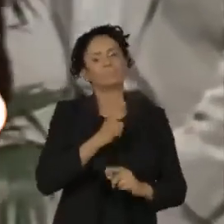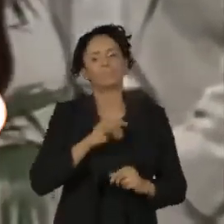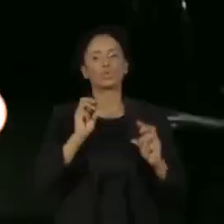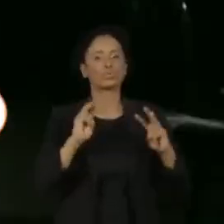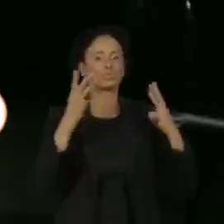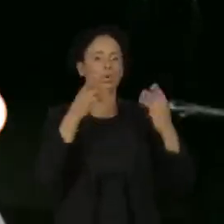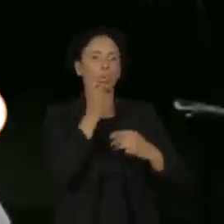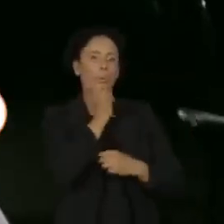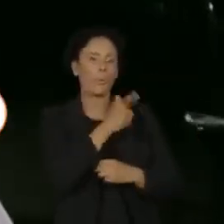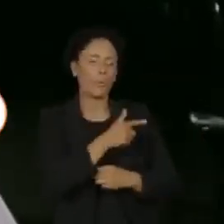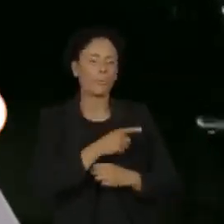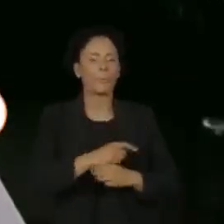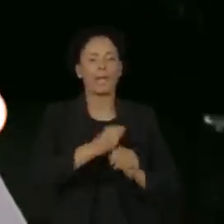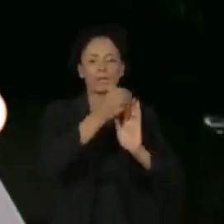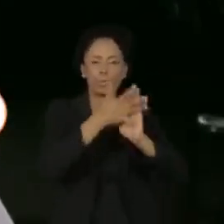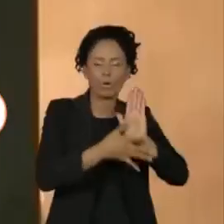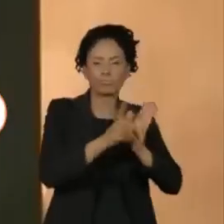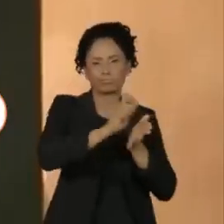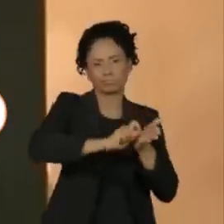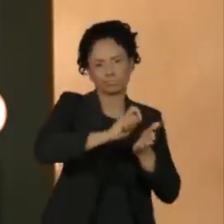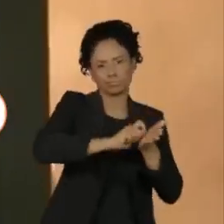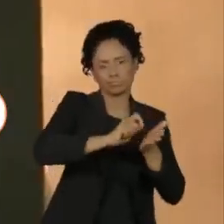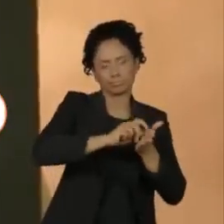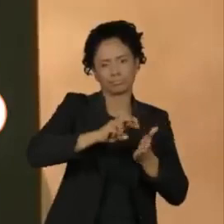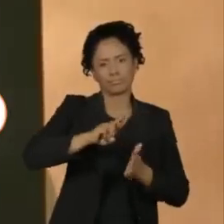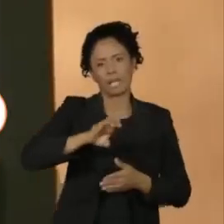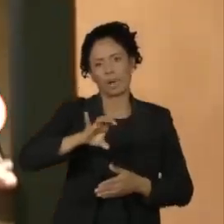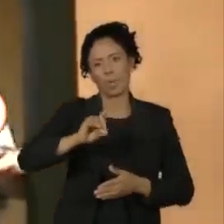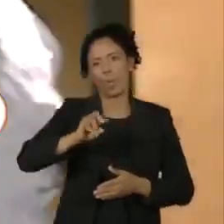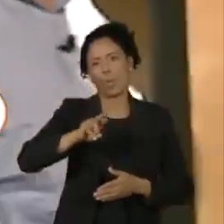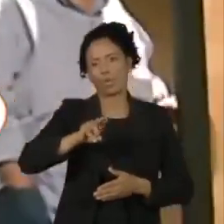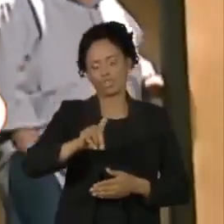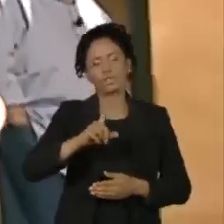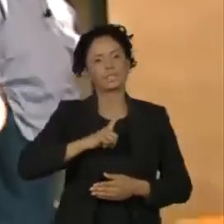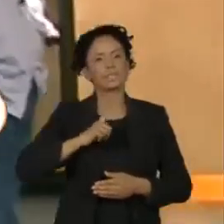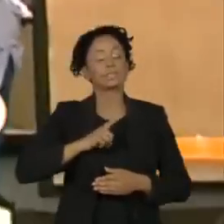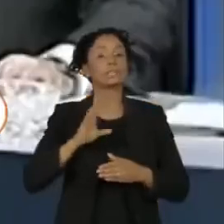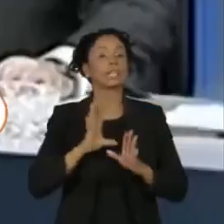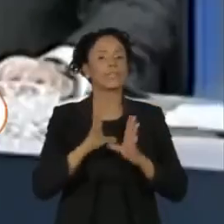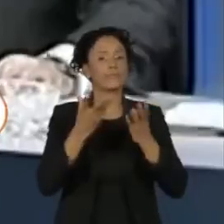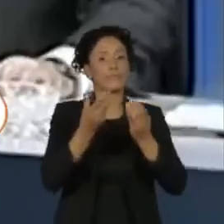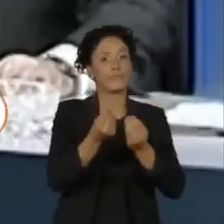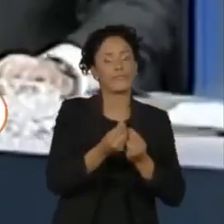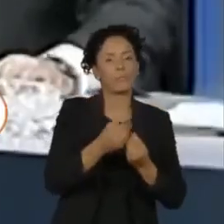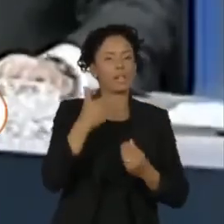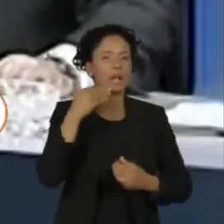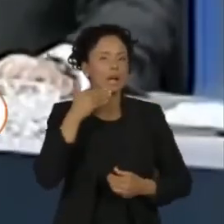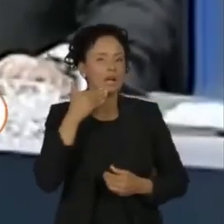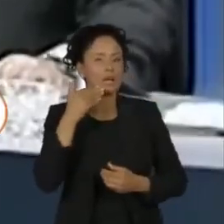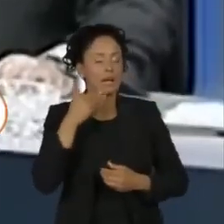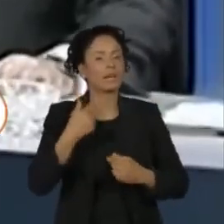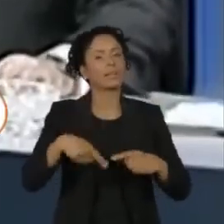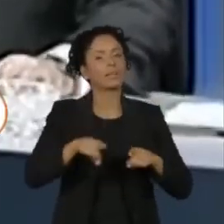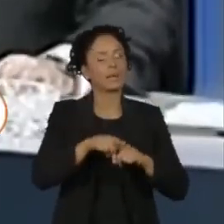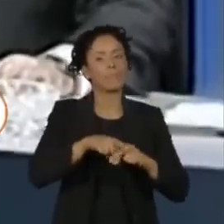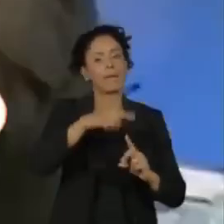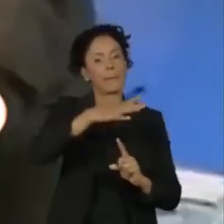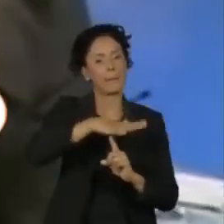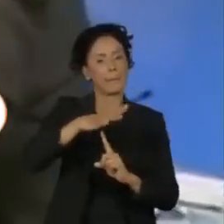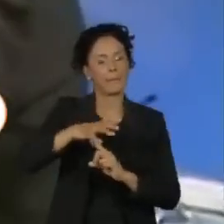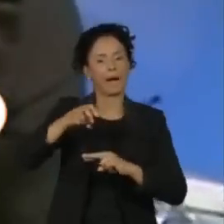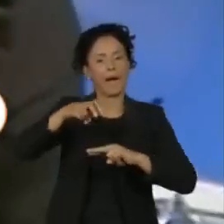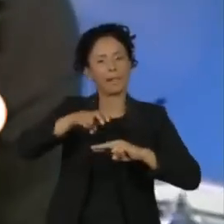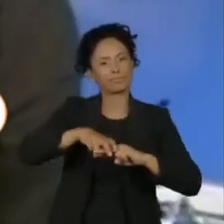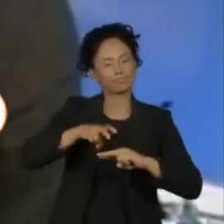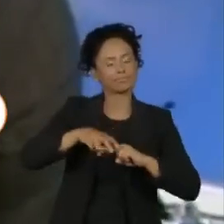roteiros. Na TV Record, atuou no programa Família Trapo e Praça da Alegria, de enorme sucesso. No SBT,